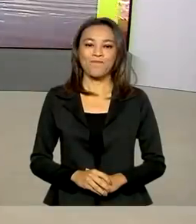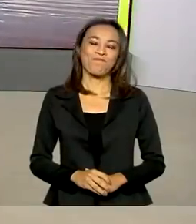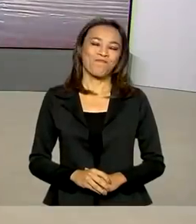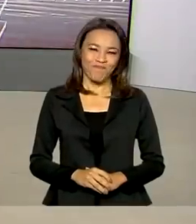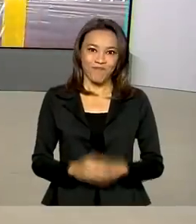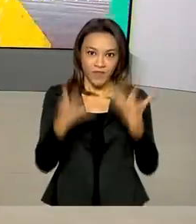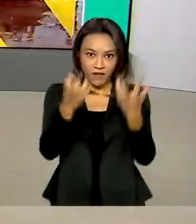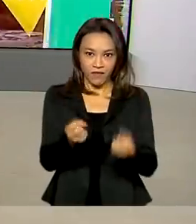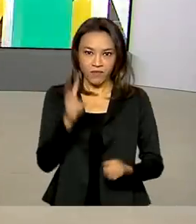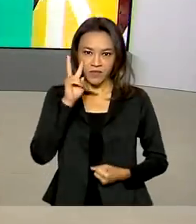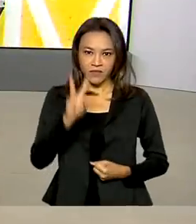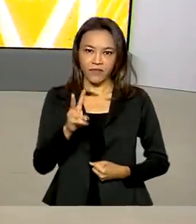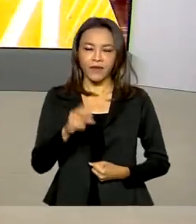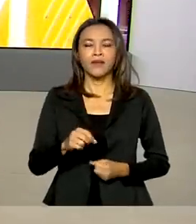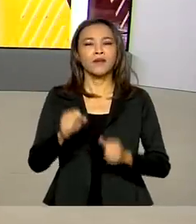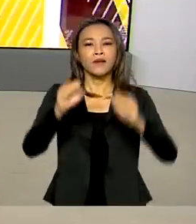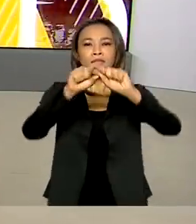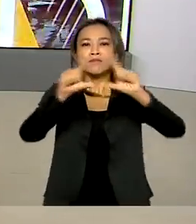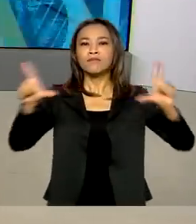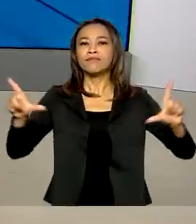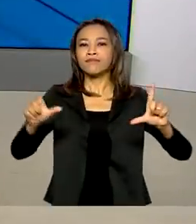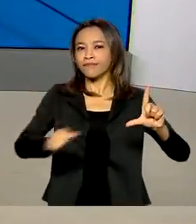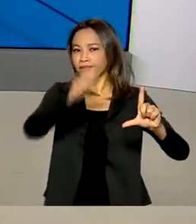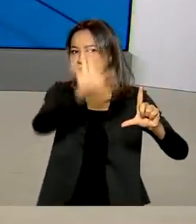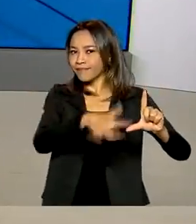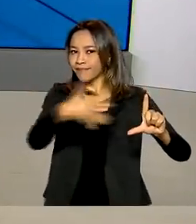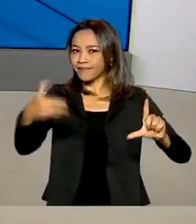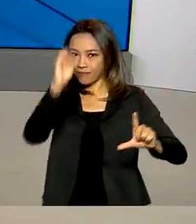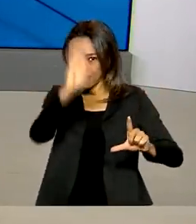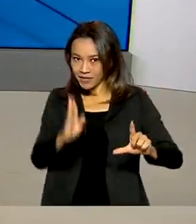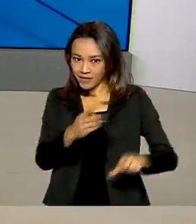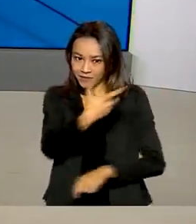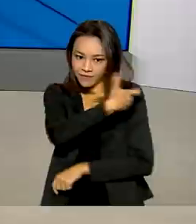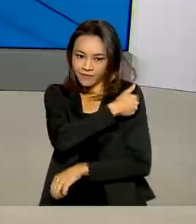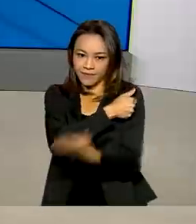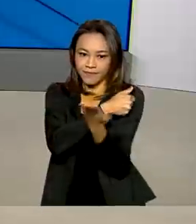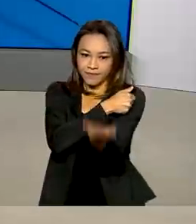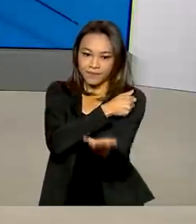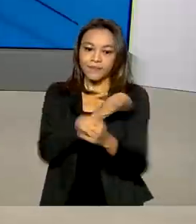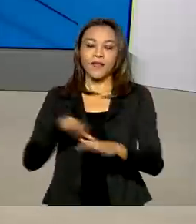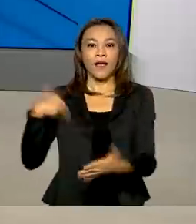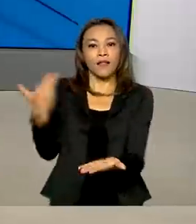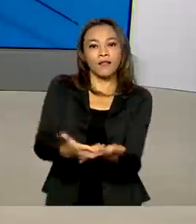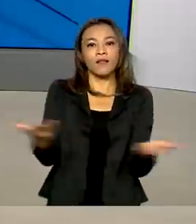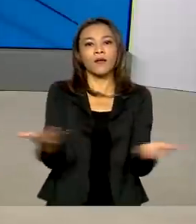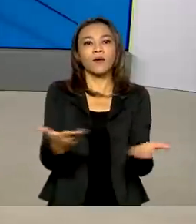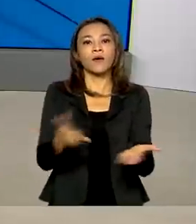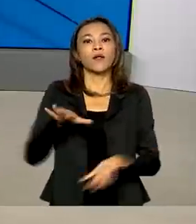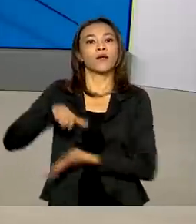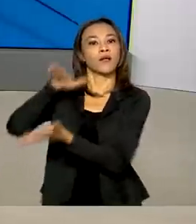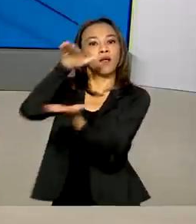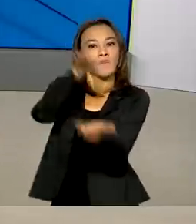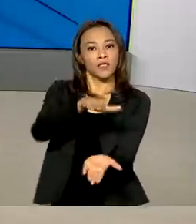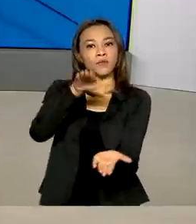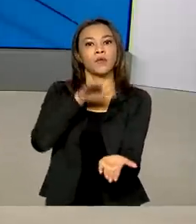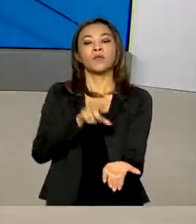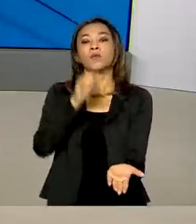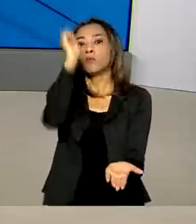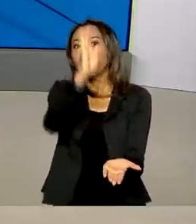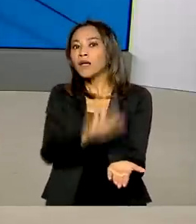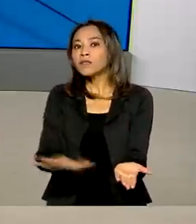Vamos ver agora como está a vacinação pelo Brasil, vamos lá? Até agora o Ministério da Saúde distribuiu pelo país